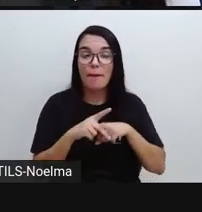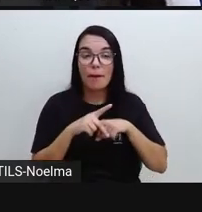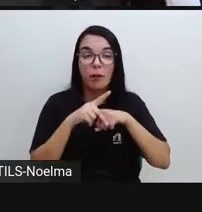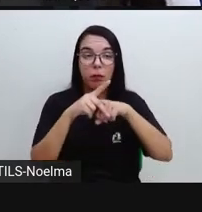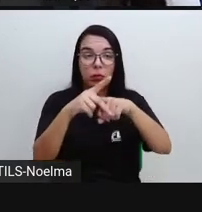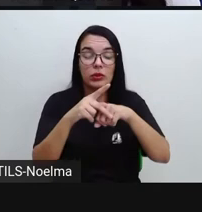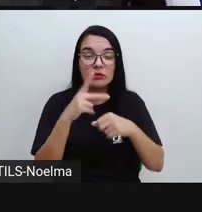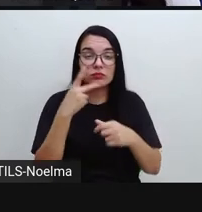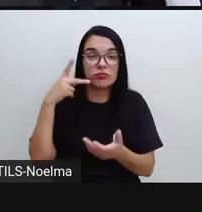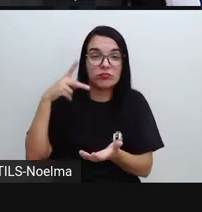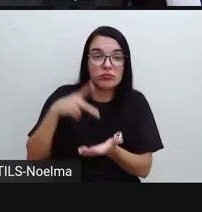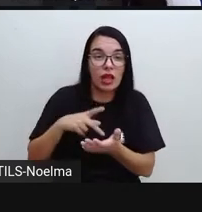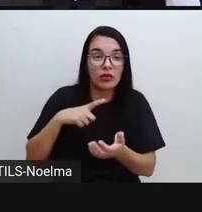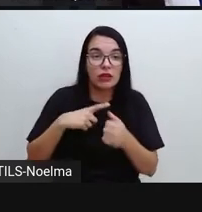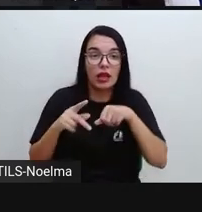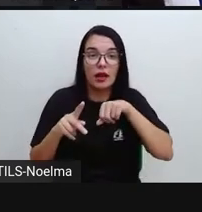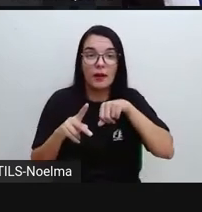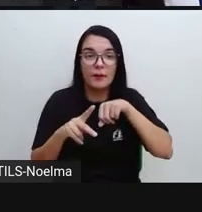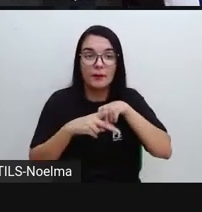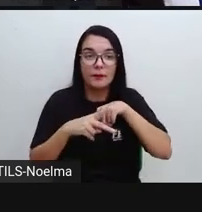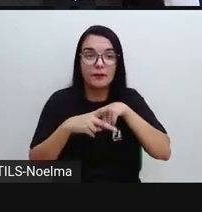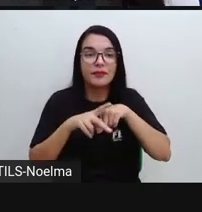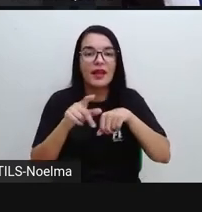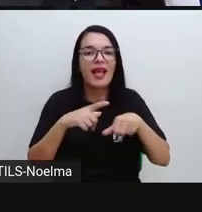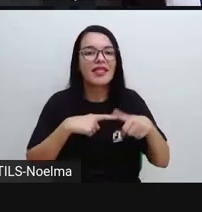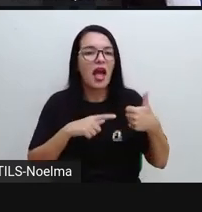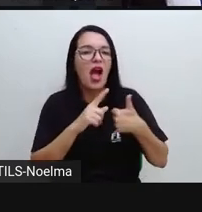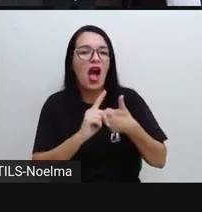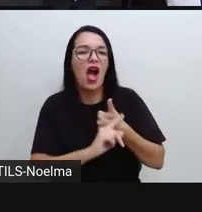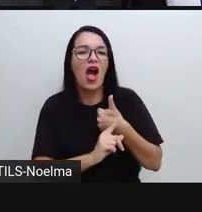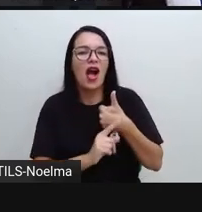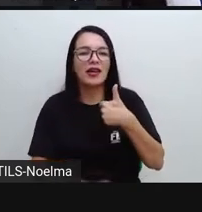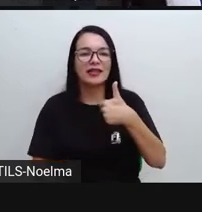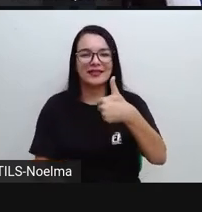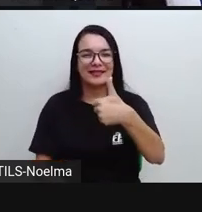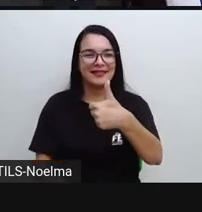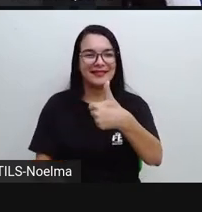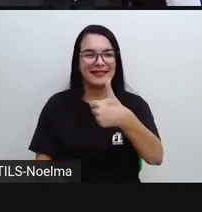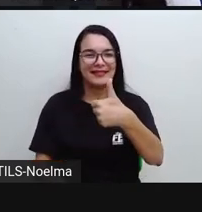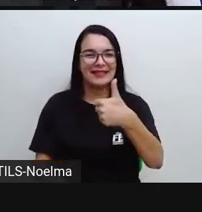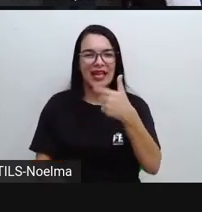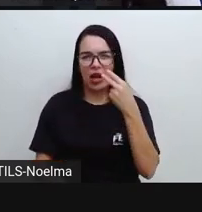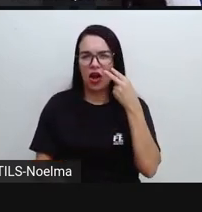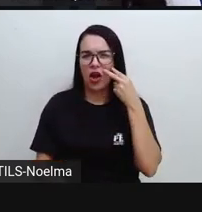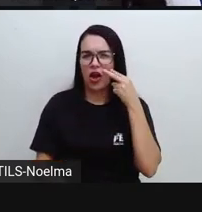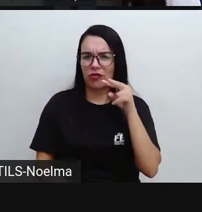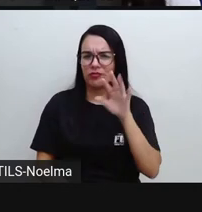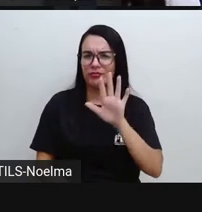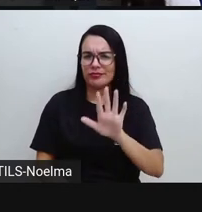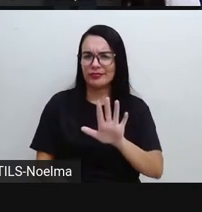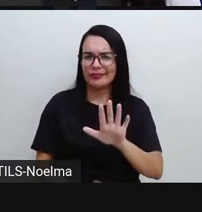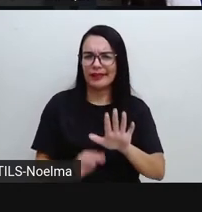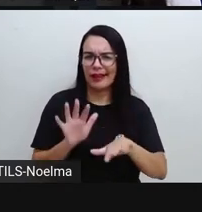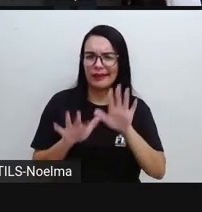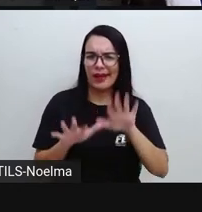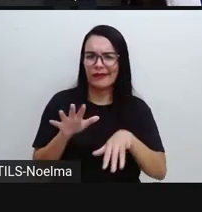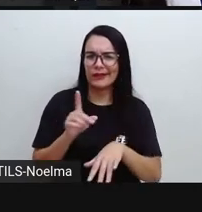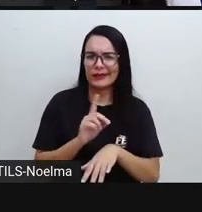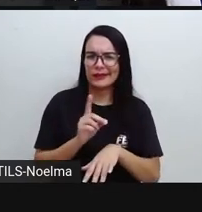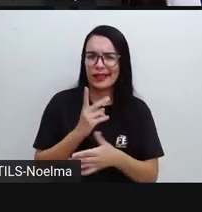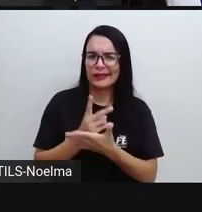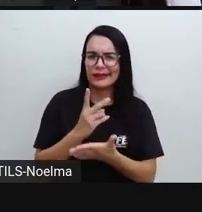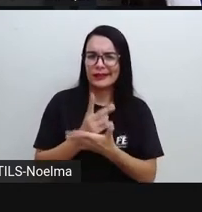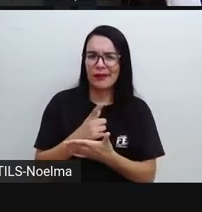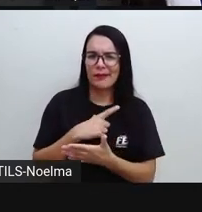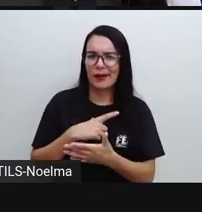a poesia polegal. Talvez nem sempre a posição mais sensata, mas,